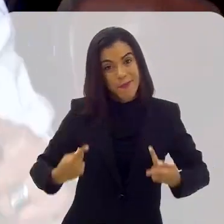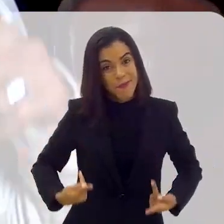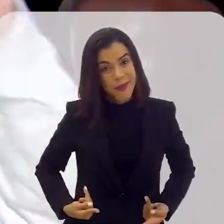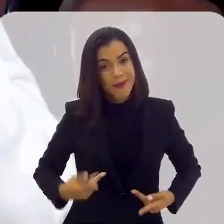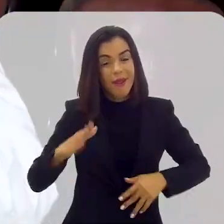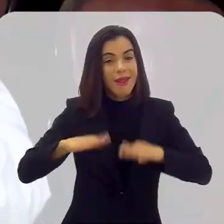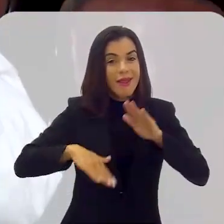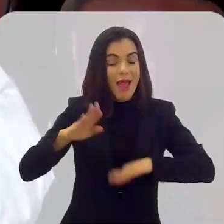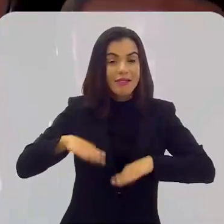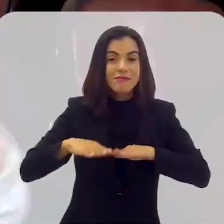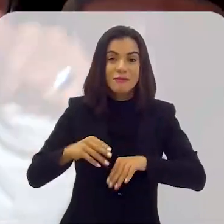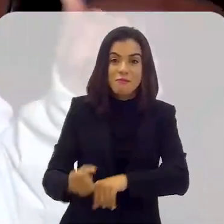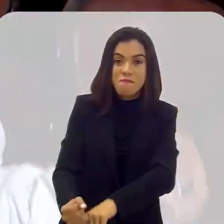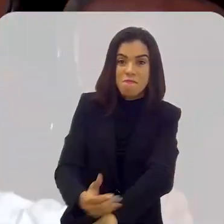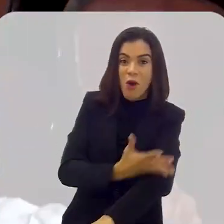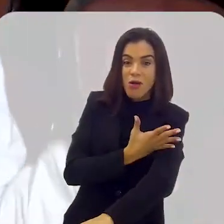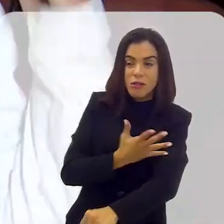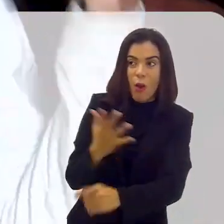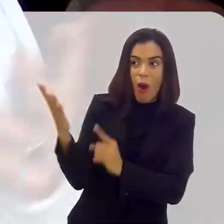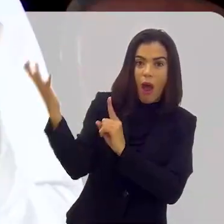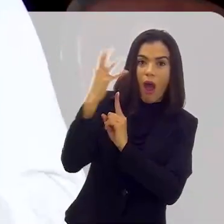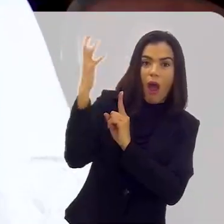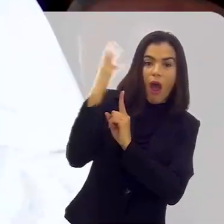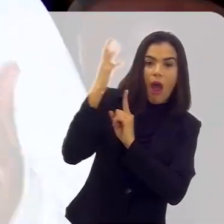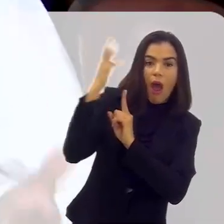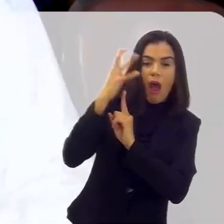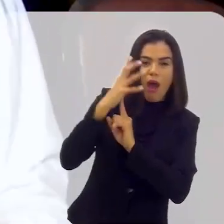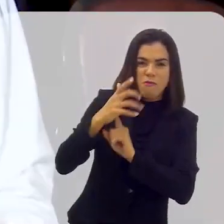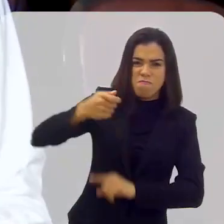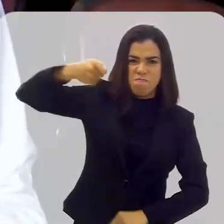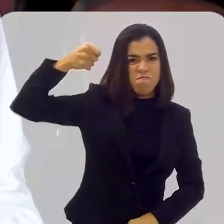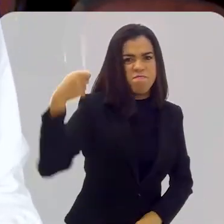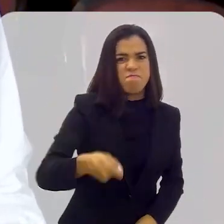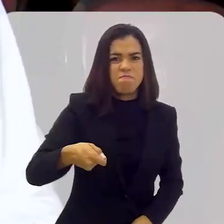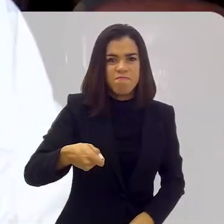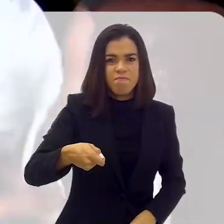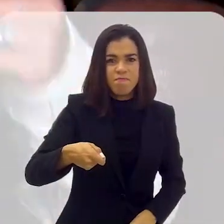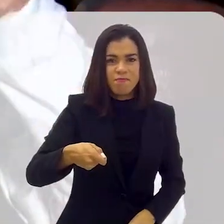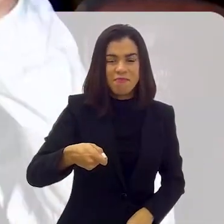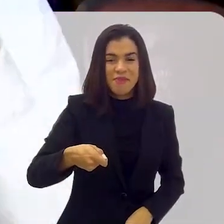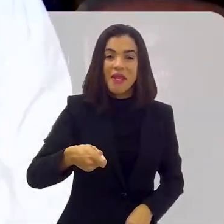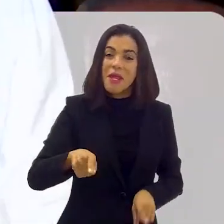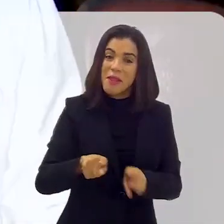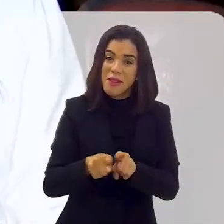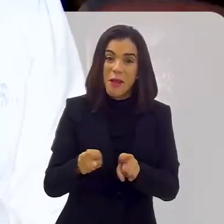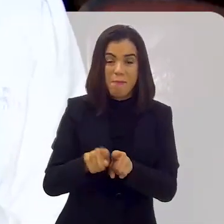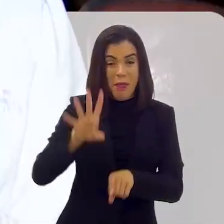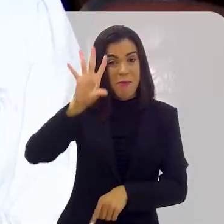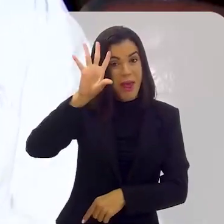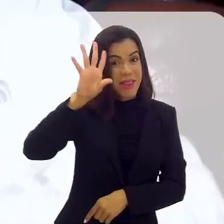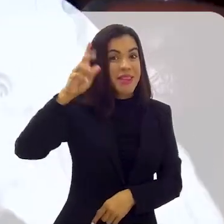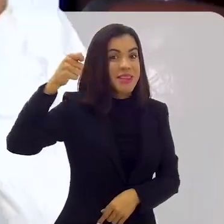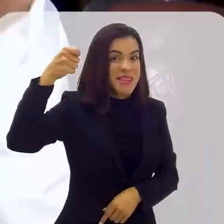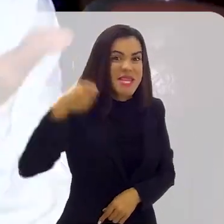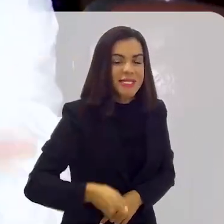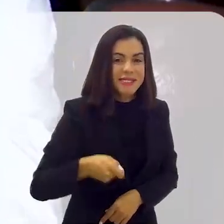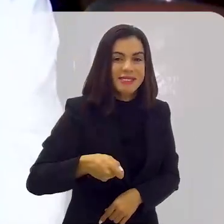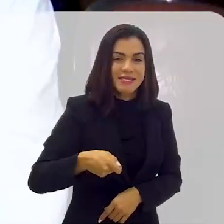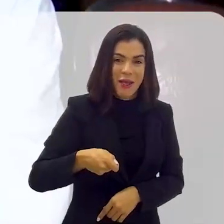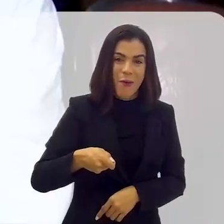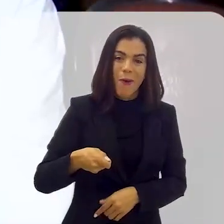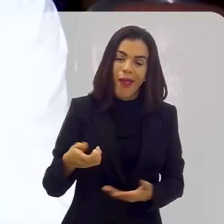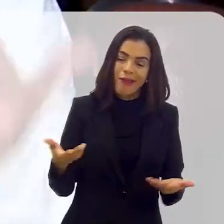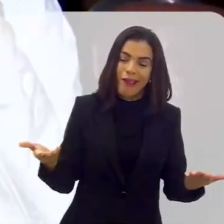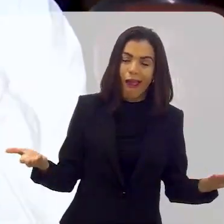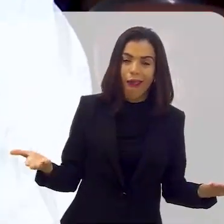humanos e, às vezes, movido pela emoção, você toma uma decisão mais enérgica, toma de volta uma decisão mais enérgica de